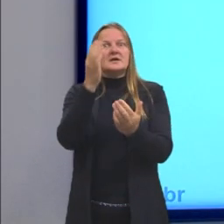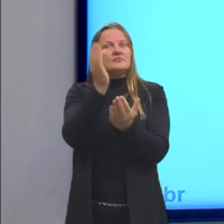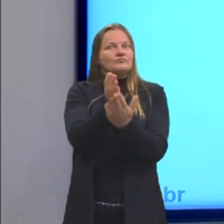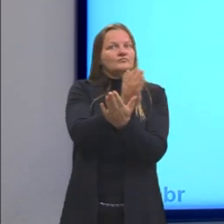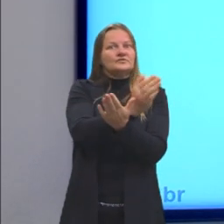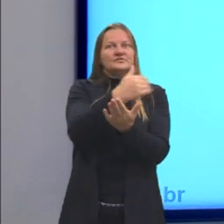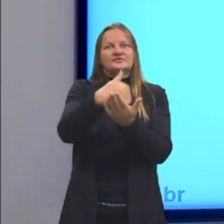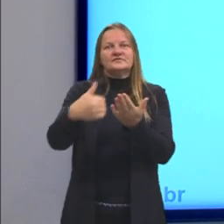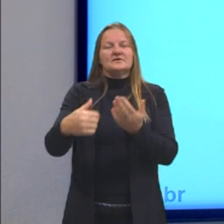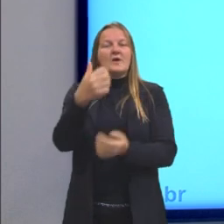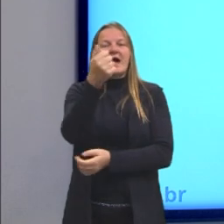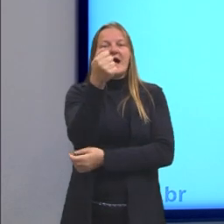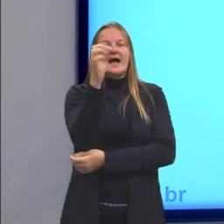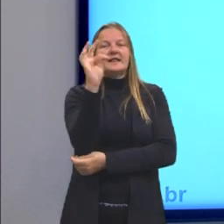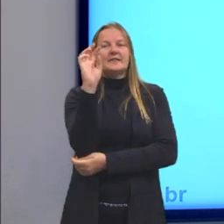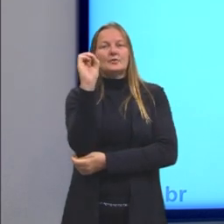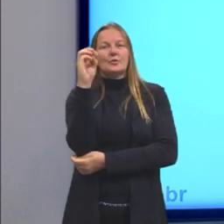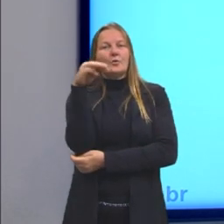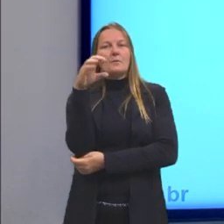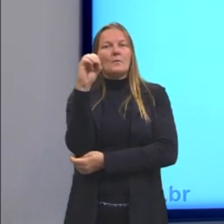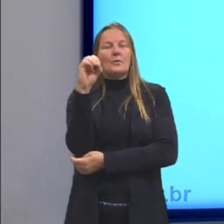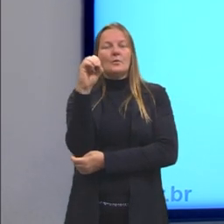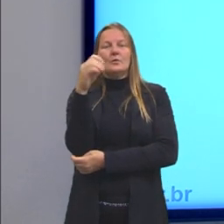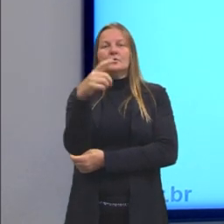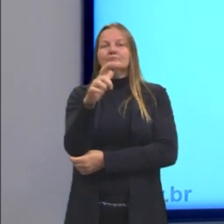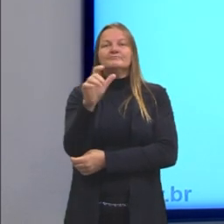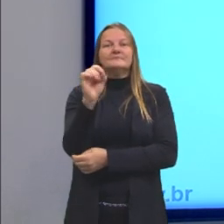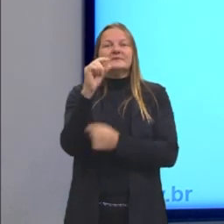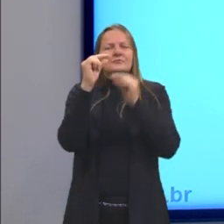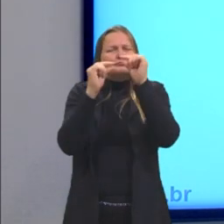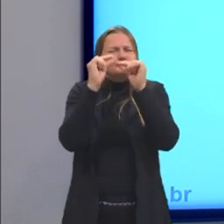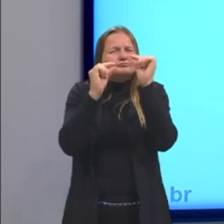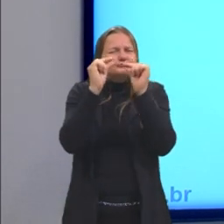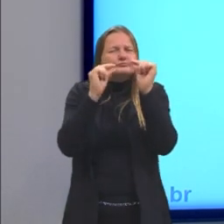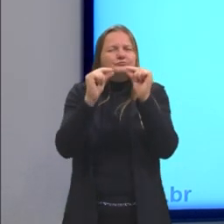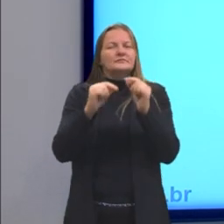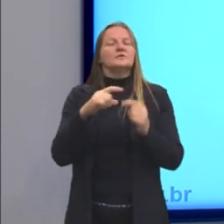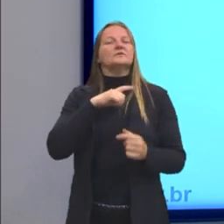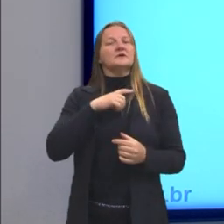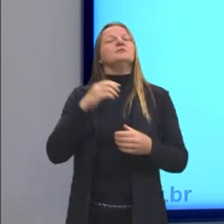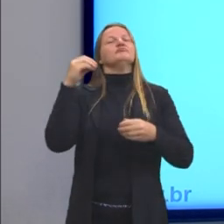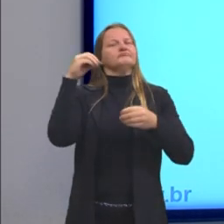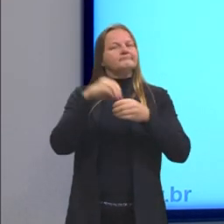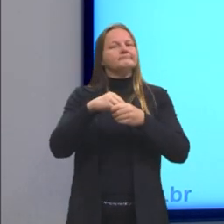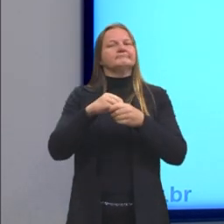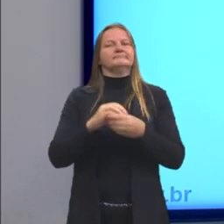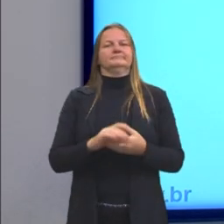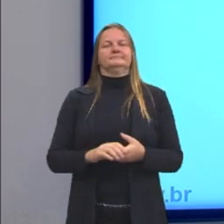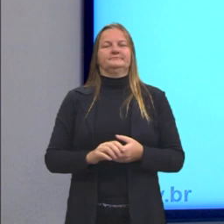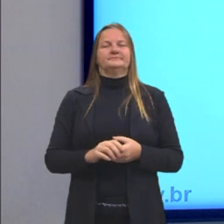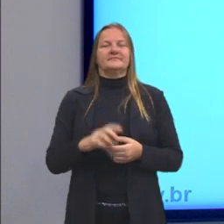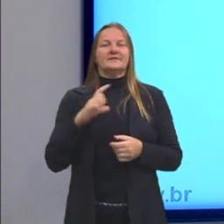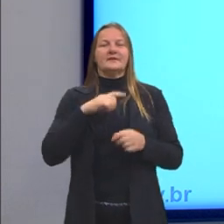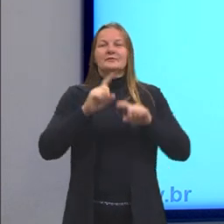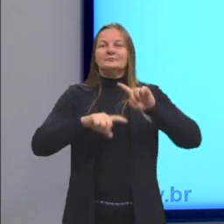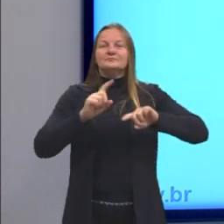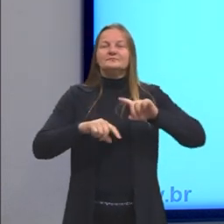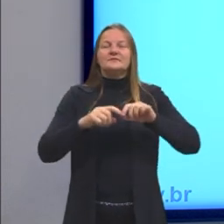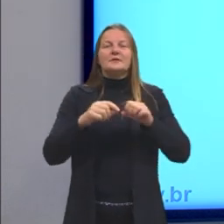não consegue, então, ver essas pequenas partículas, mas elas estão ali presentes. São coisas, então,